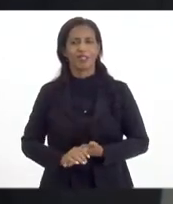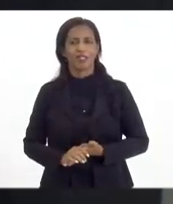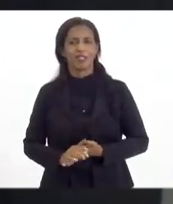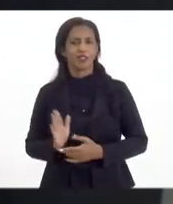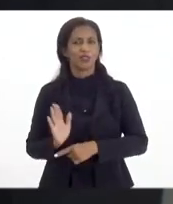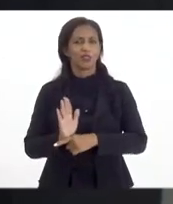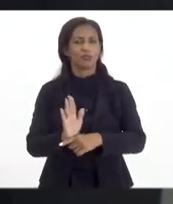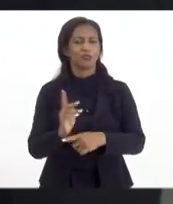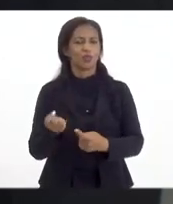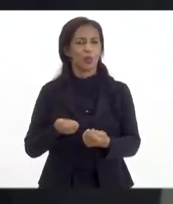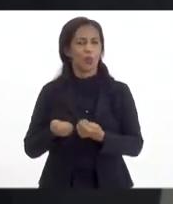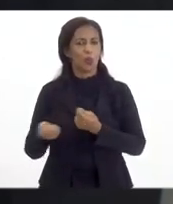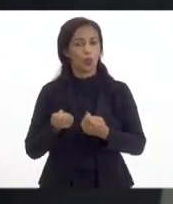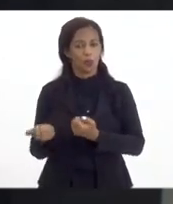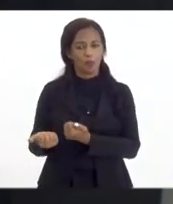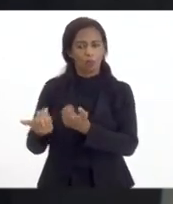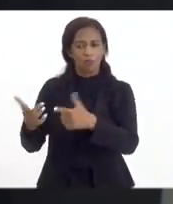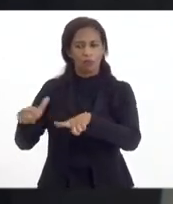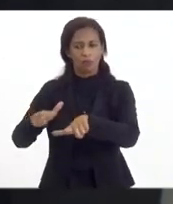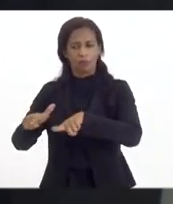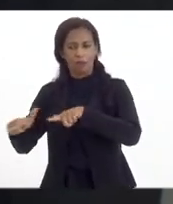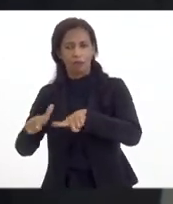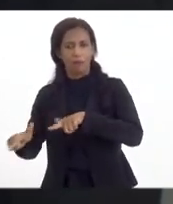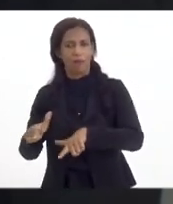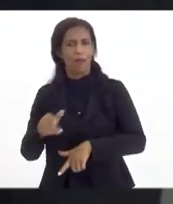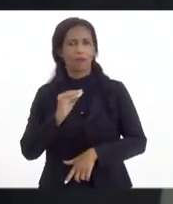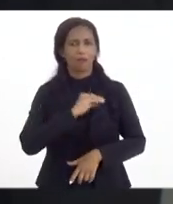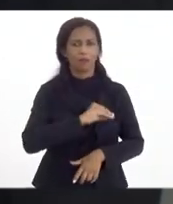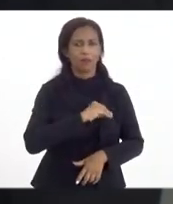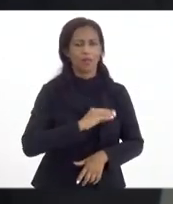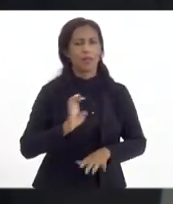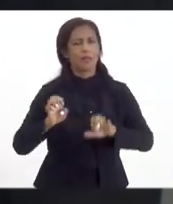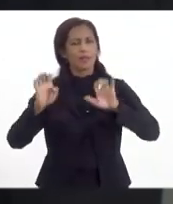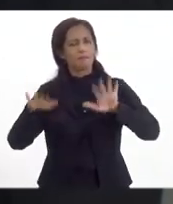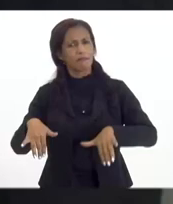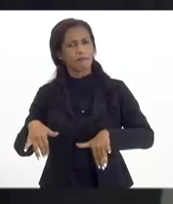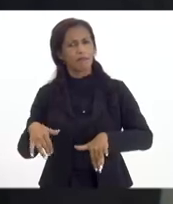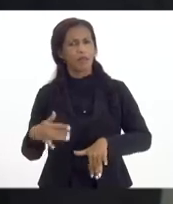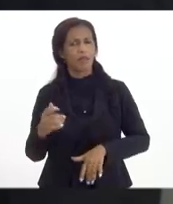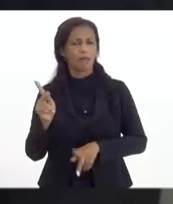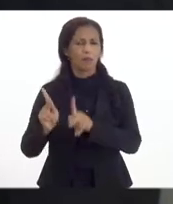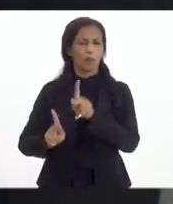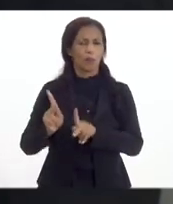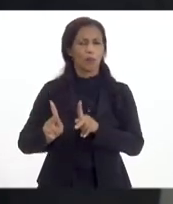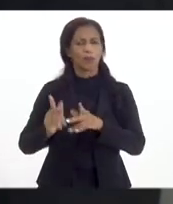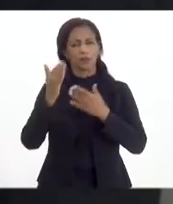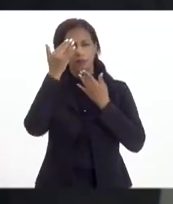economia. gerando emprego, renda e bem-estar para a população. Muito obrigado.